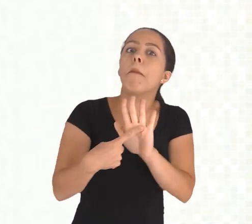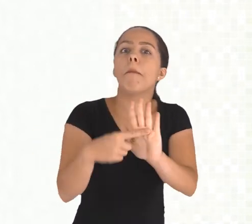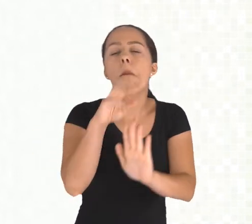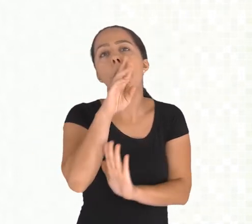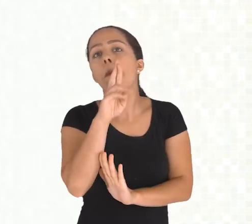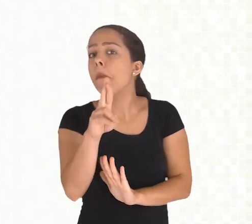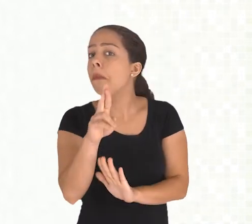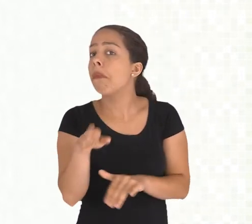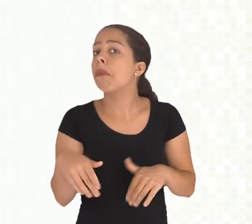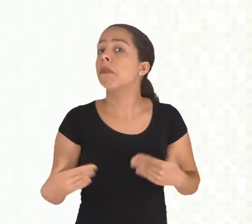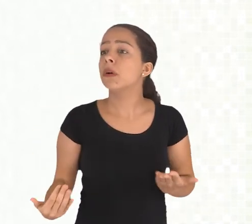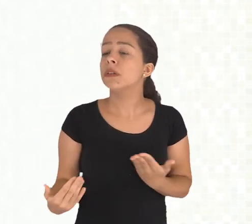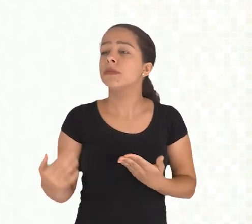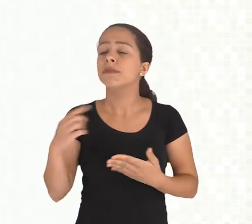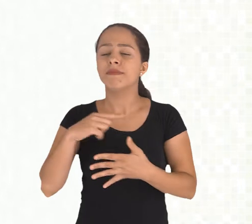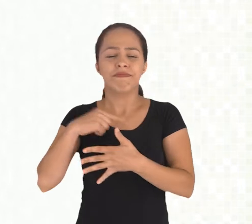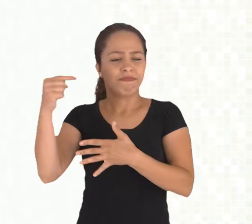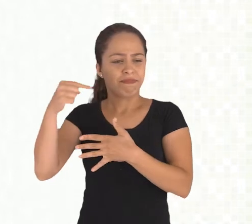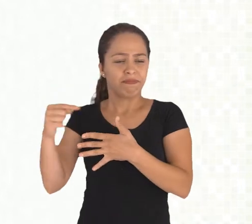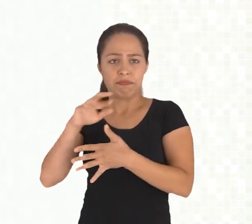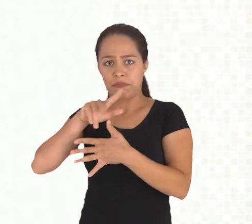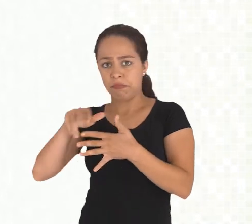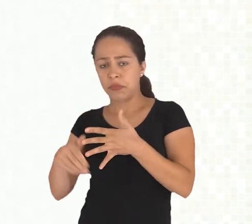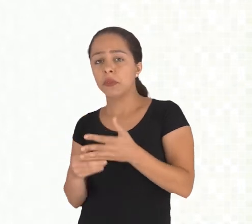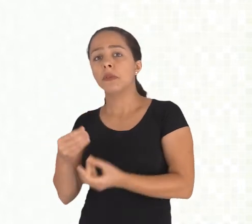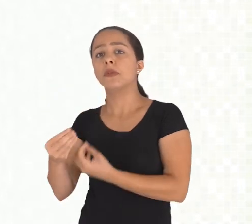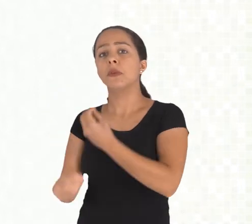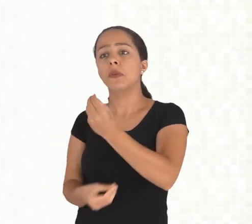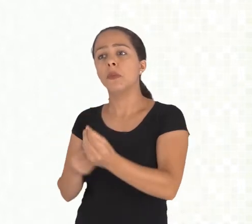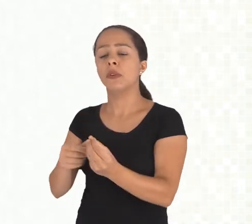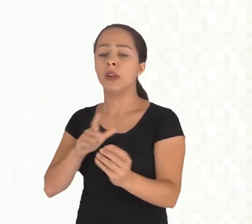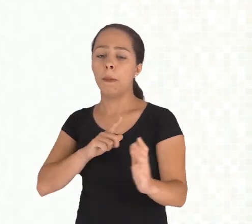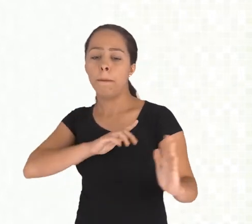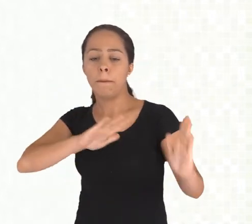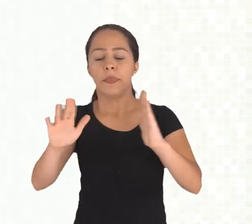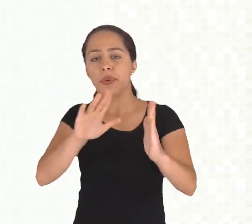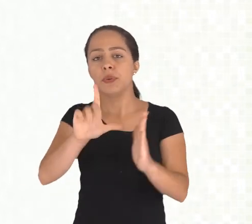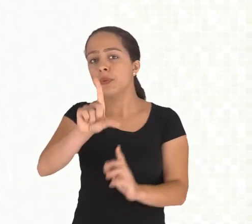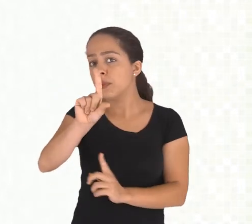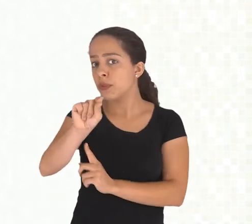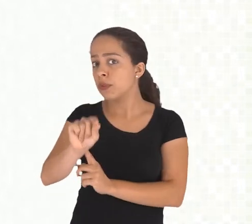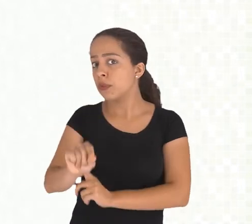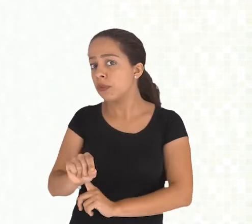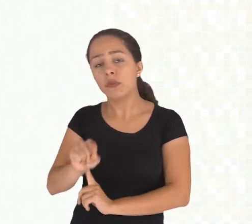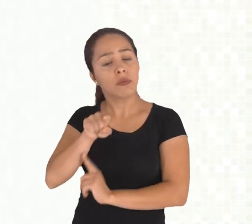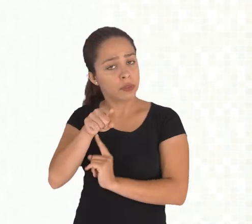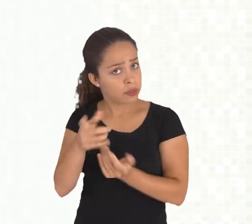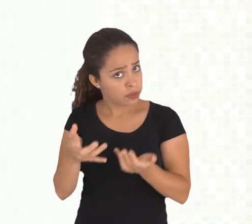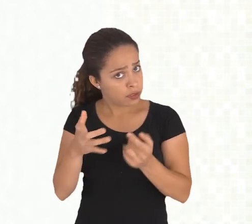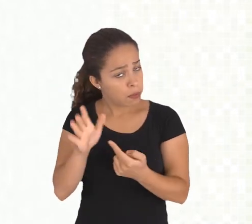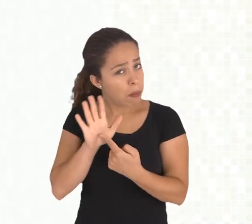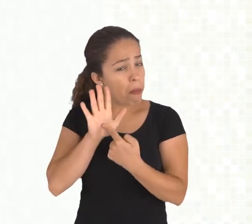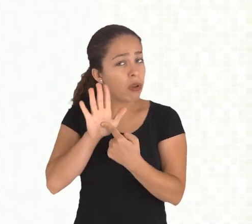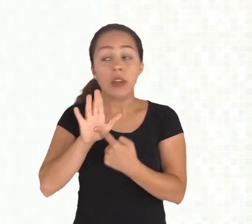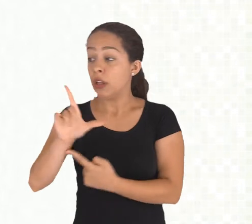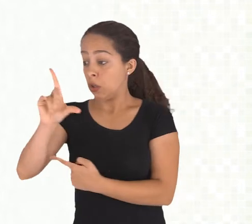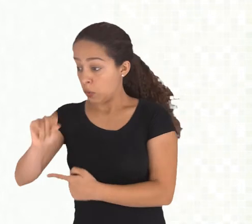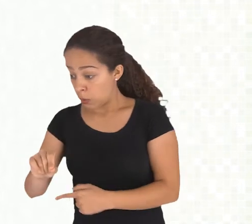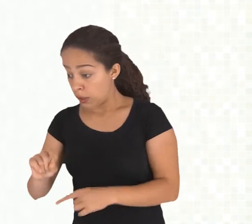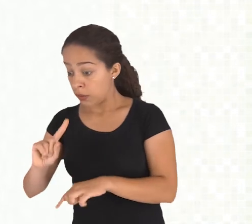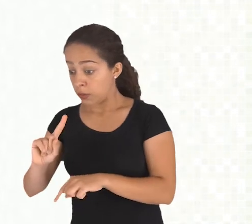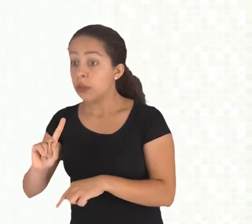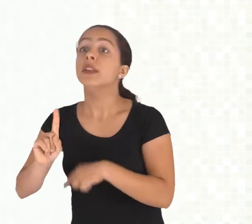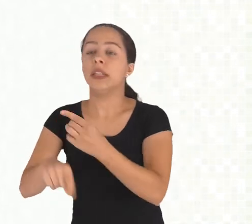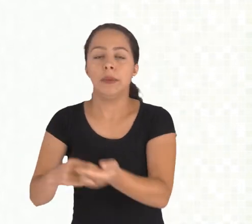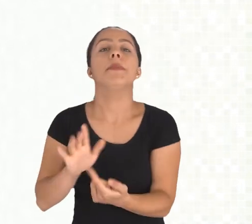estudante só depois que ele tiver dado uma resposta. Você quer mostrar o resultado após o fechamento do período de escolha só, por exemplo, se você configurou um período aqui em